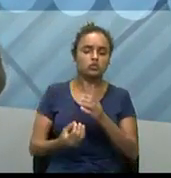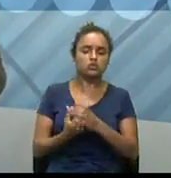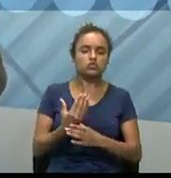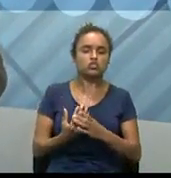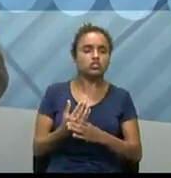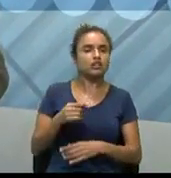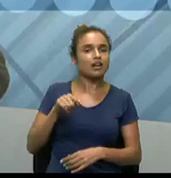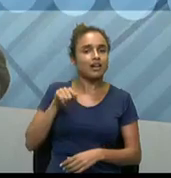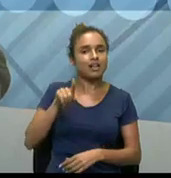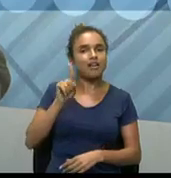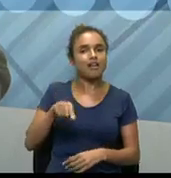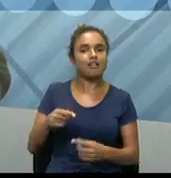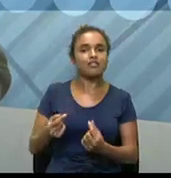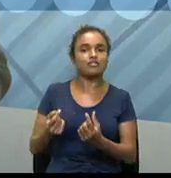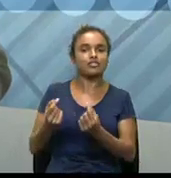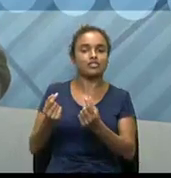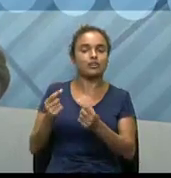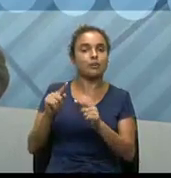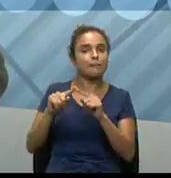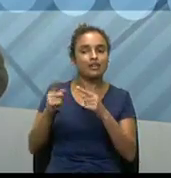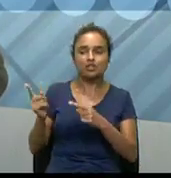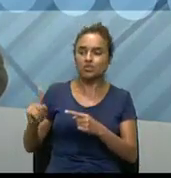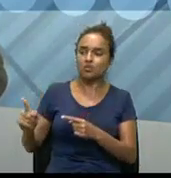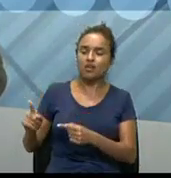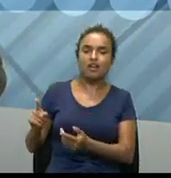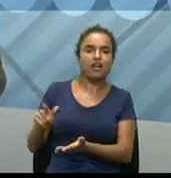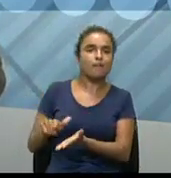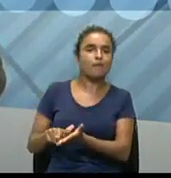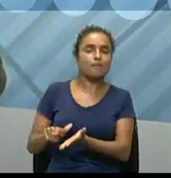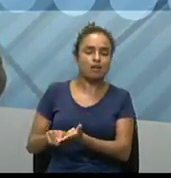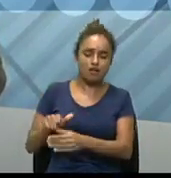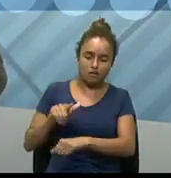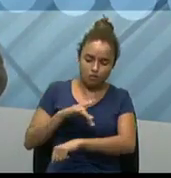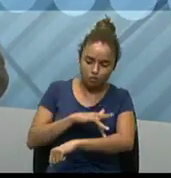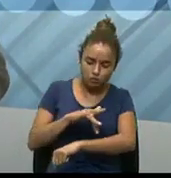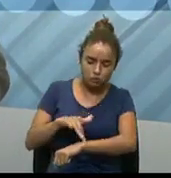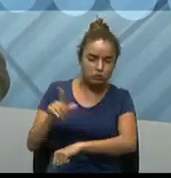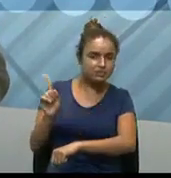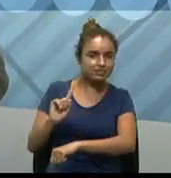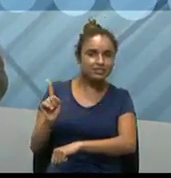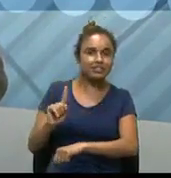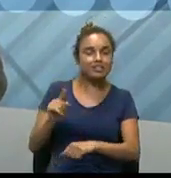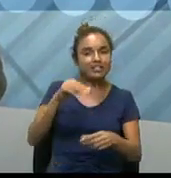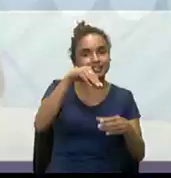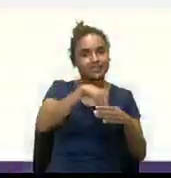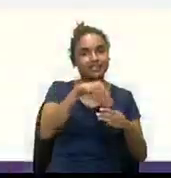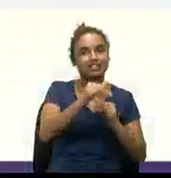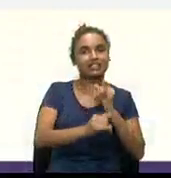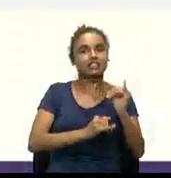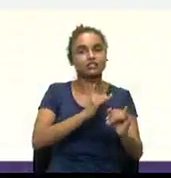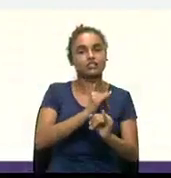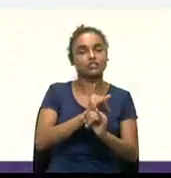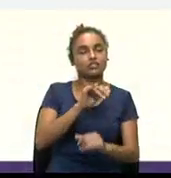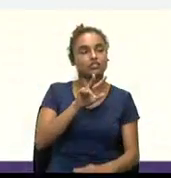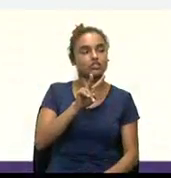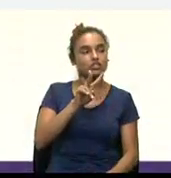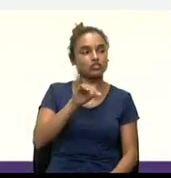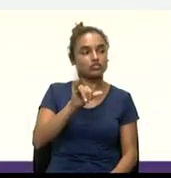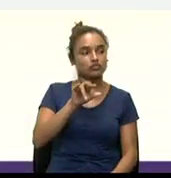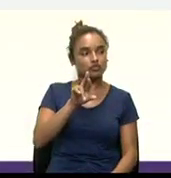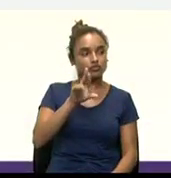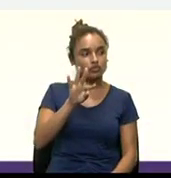vamos conceituar, então, o que é essa bitcoin? Então, indo ali ao quadro, eu tenho ali.